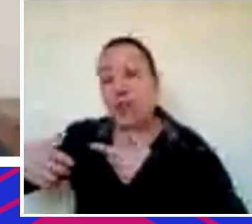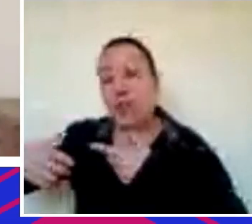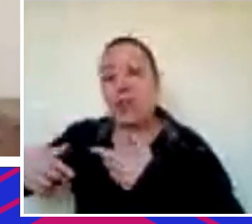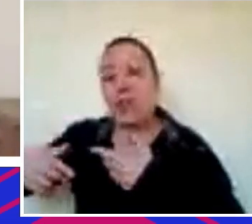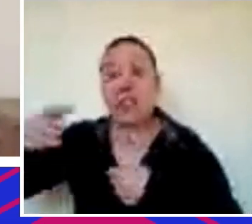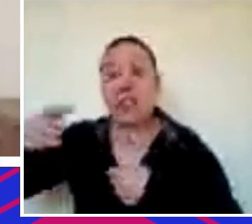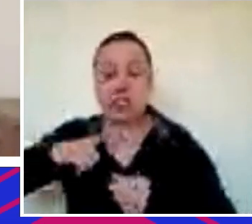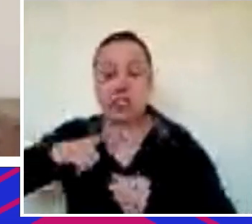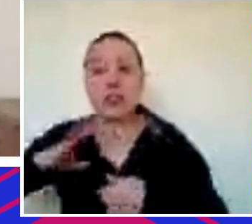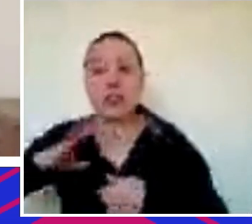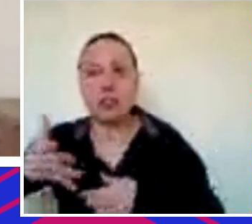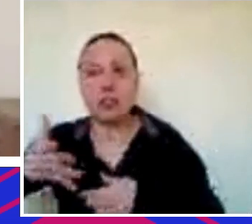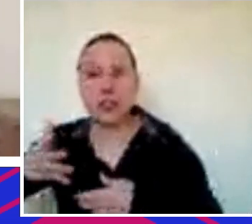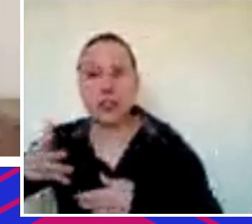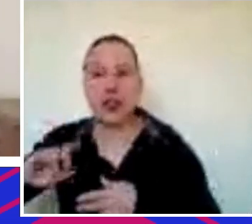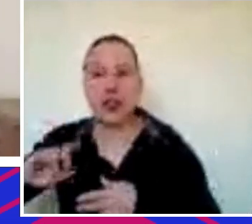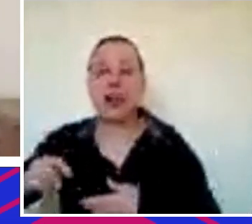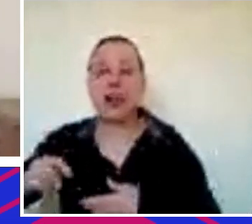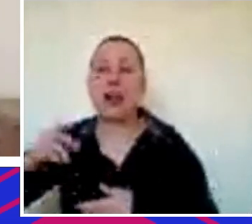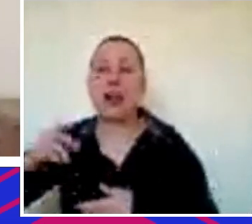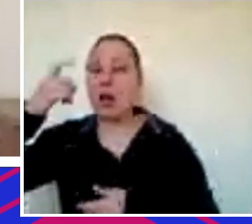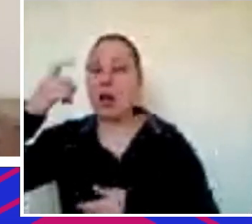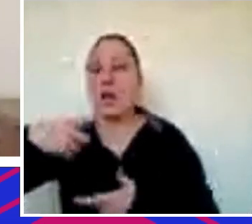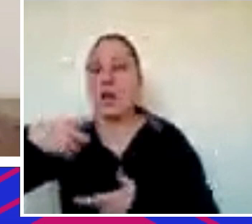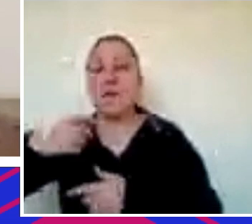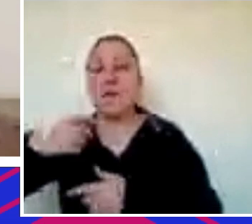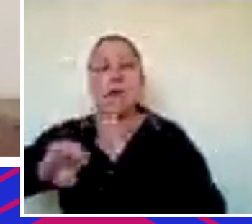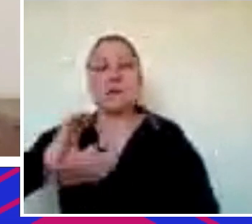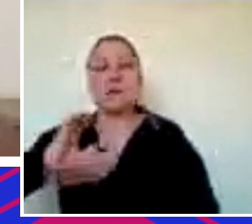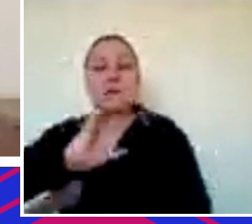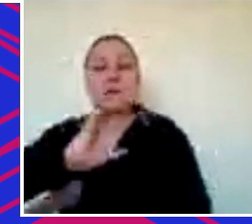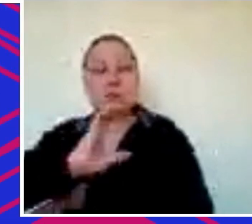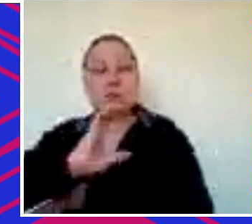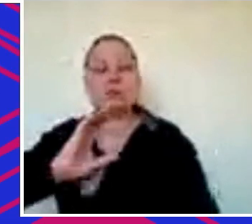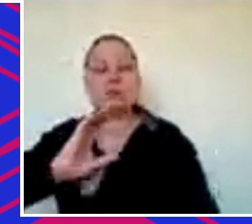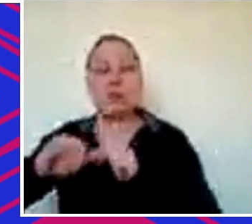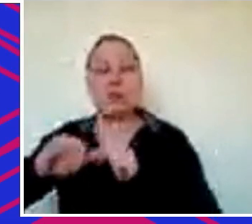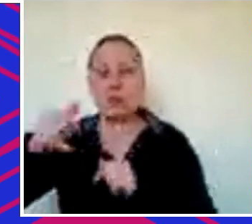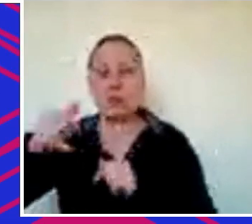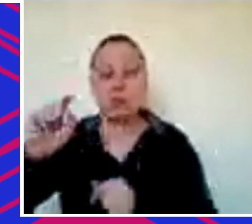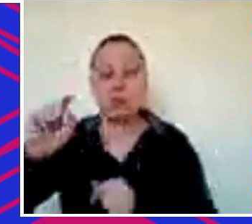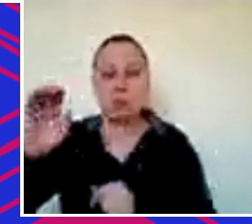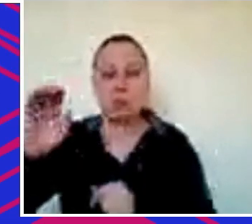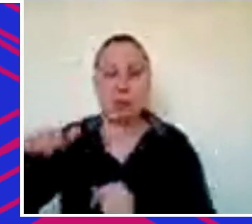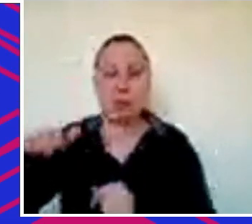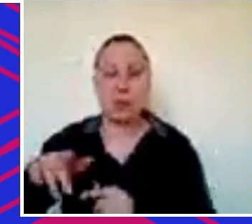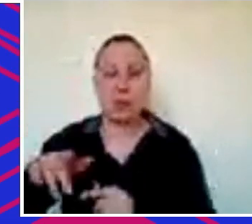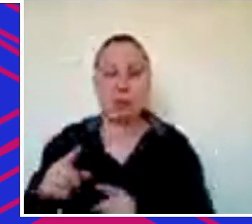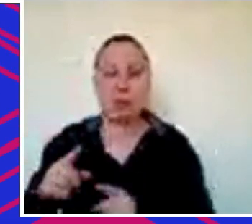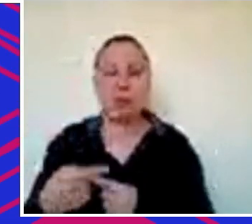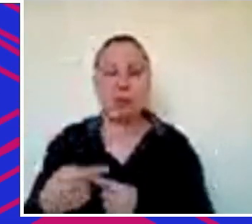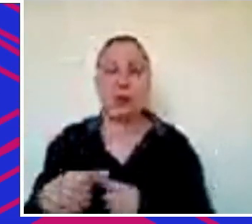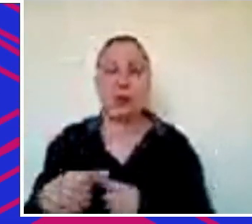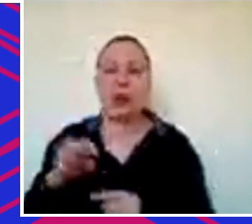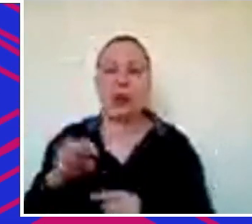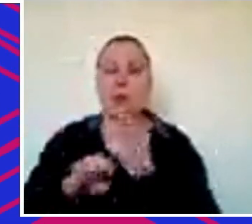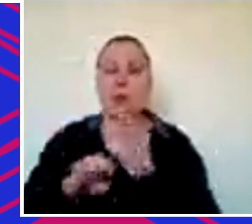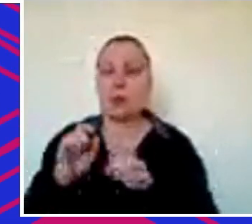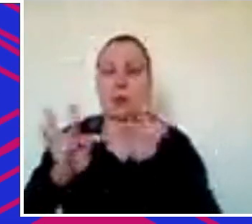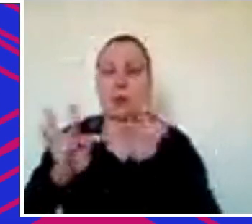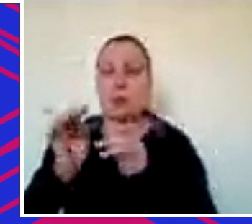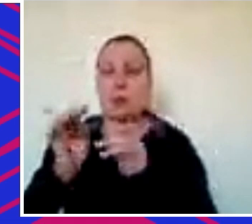não porque o juros estava baixo mas porque eles estavam vendo que as empresas de tecnologia não estavam ficando grandes